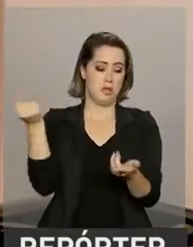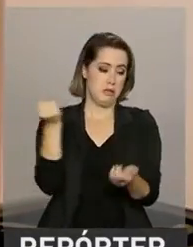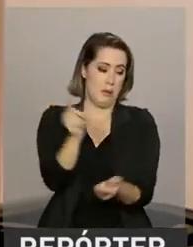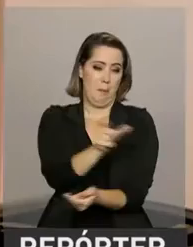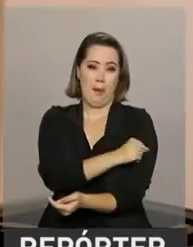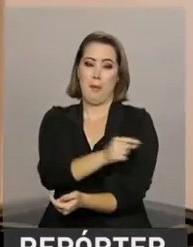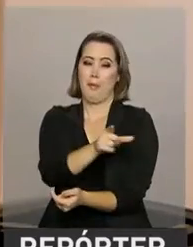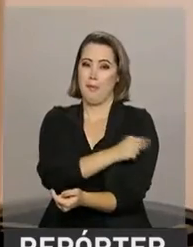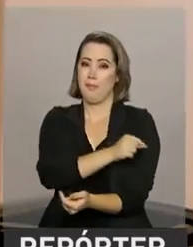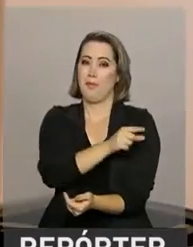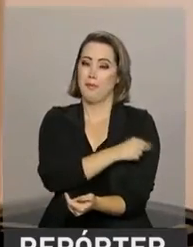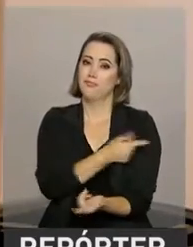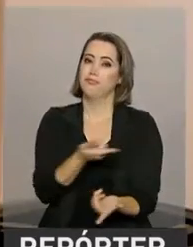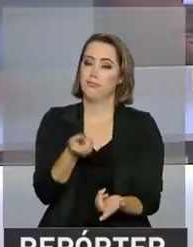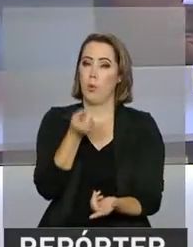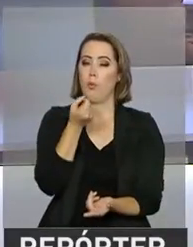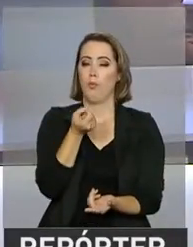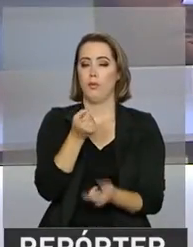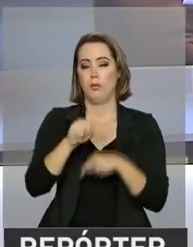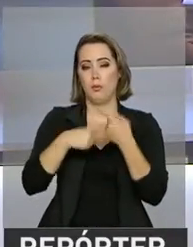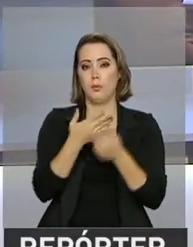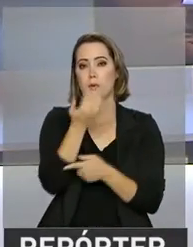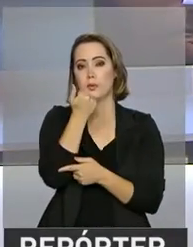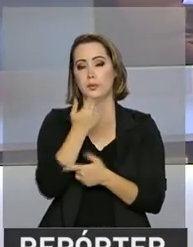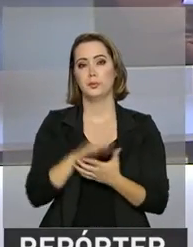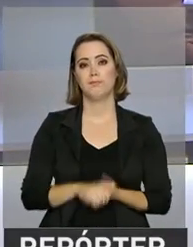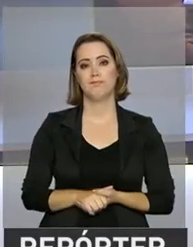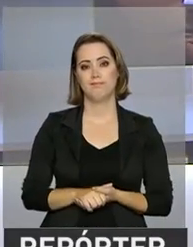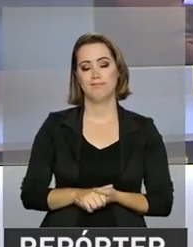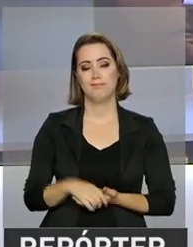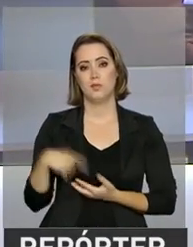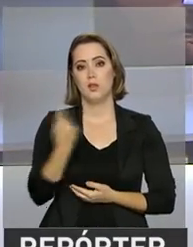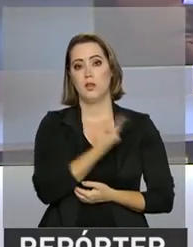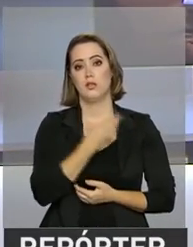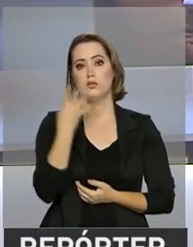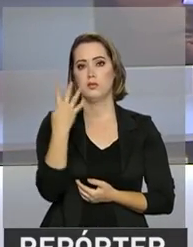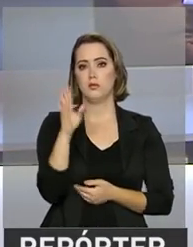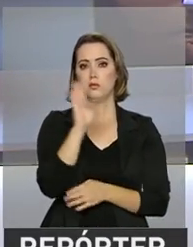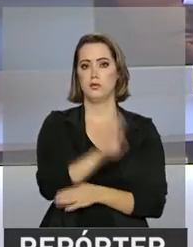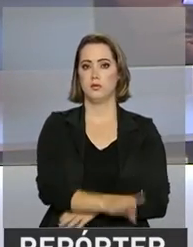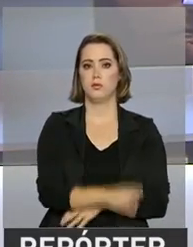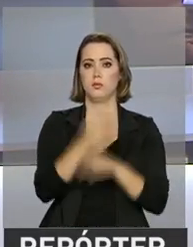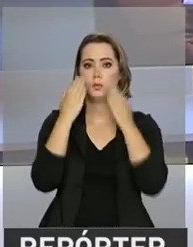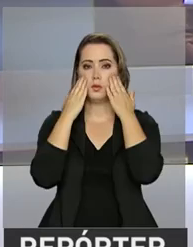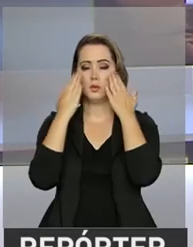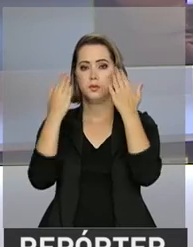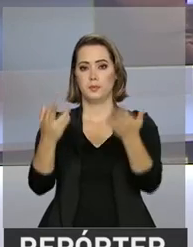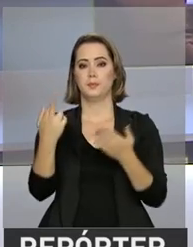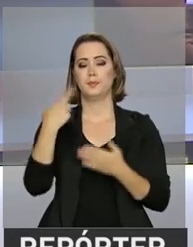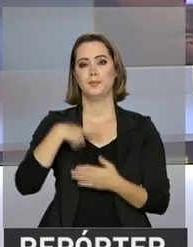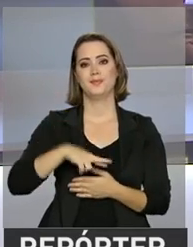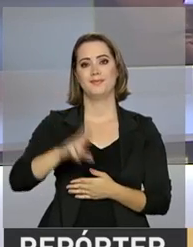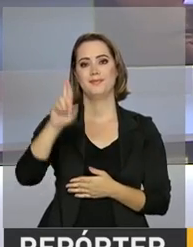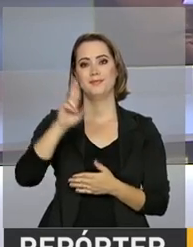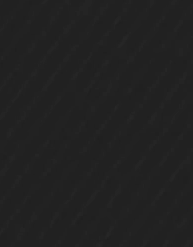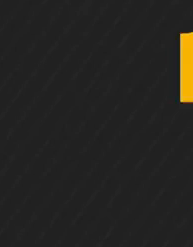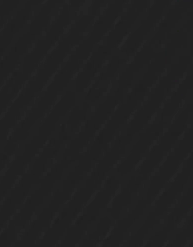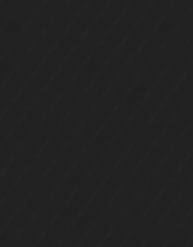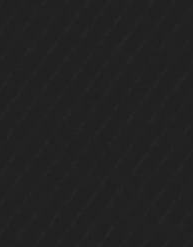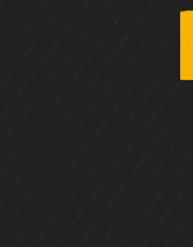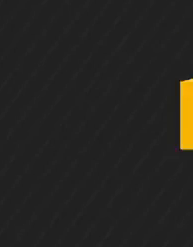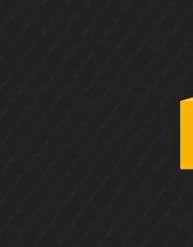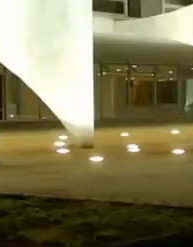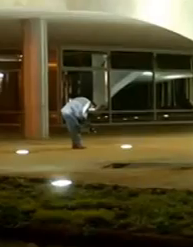a gente faz a cada refeição. E nós voltamos às 4 da tarde na próxima edição do Repórter NBR.